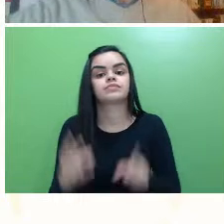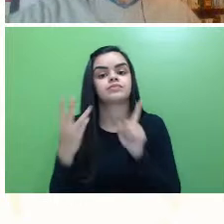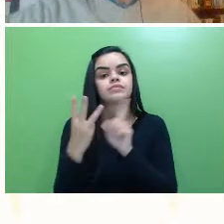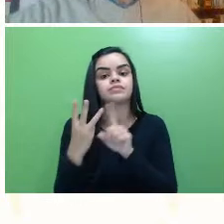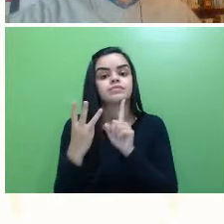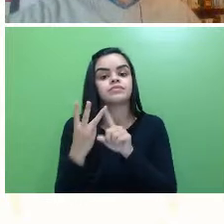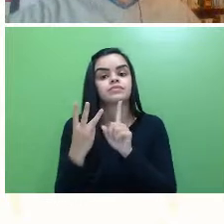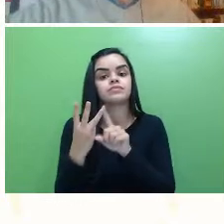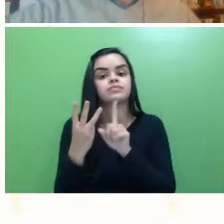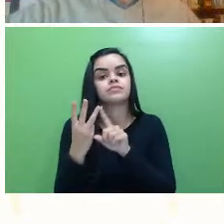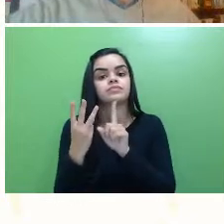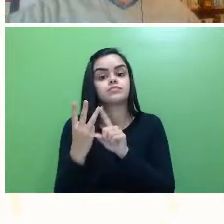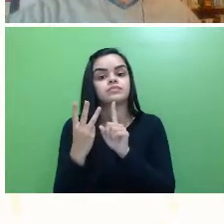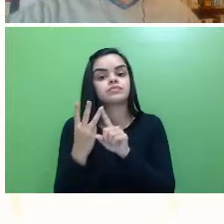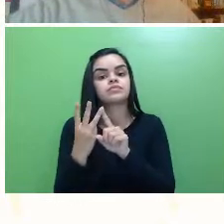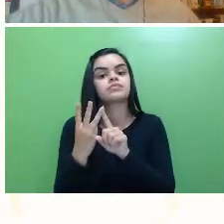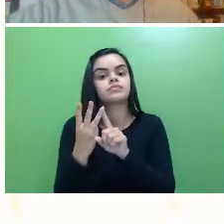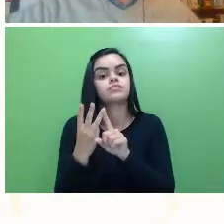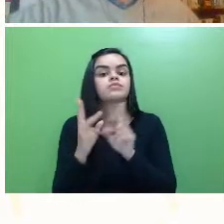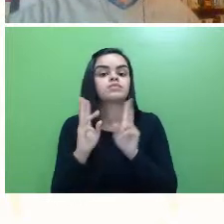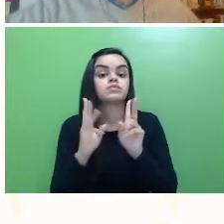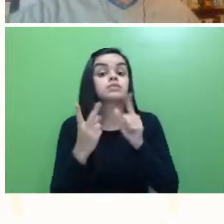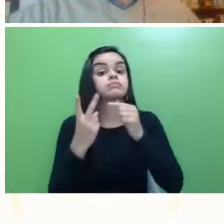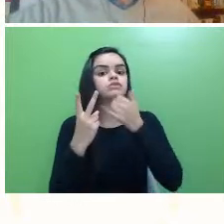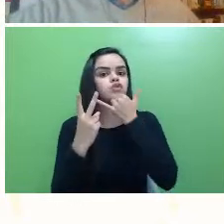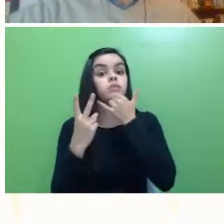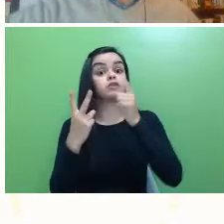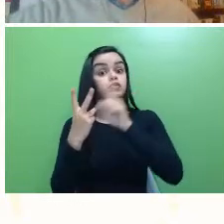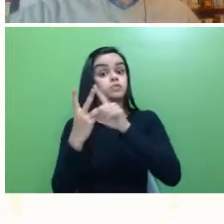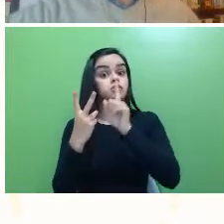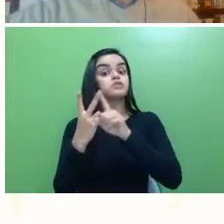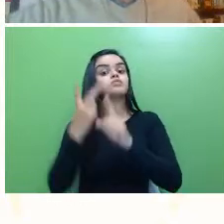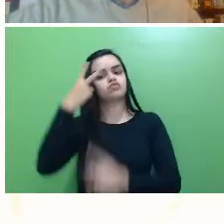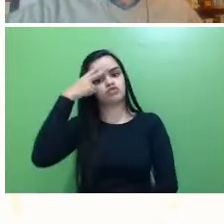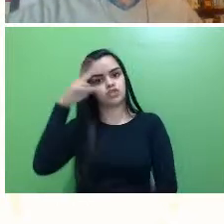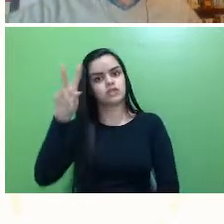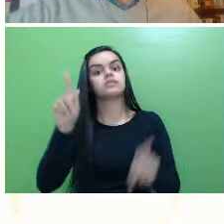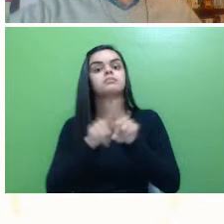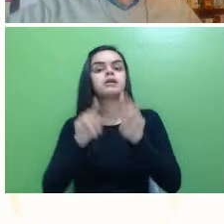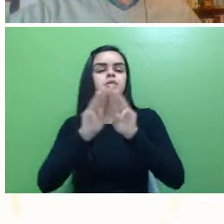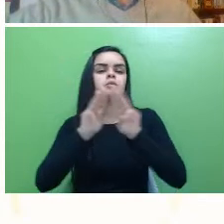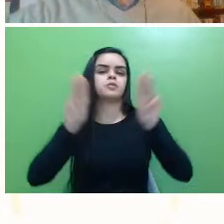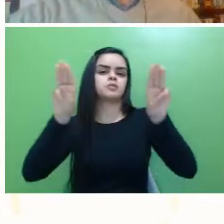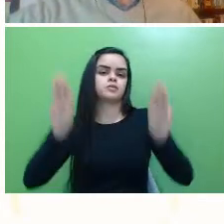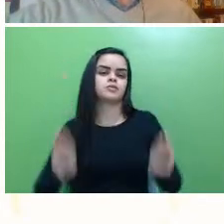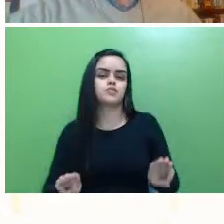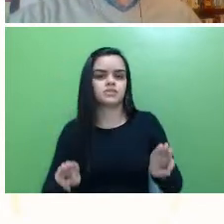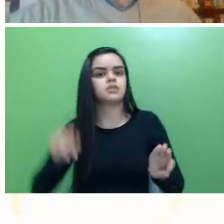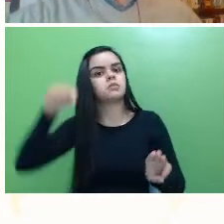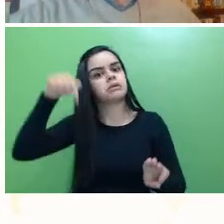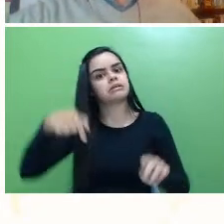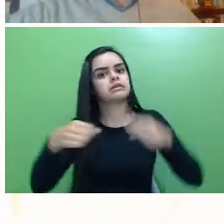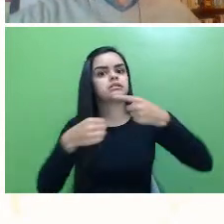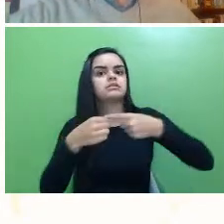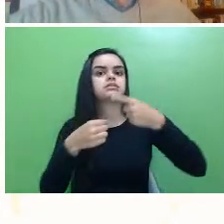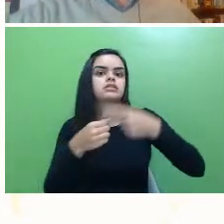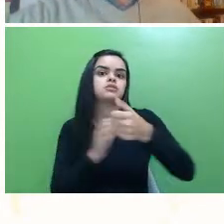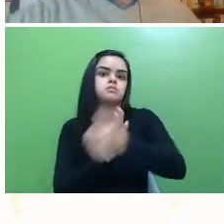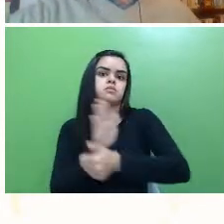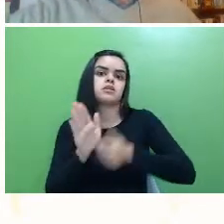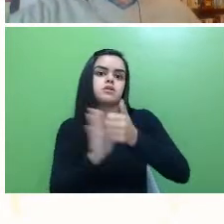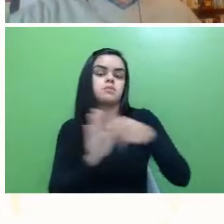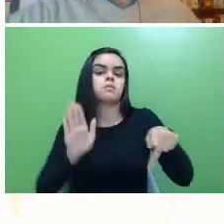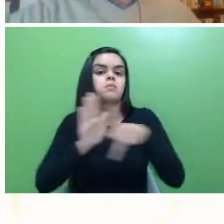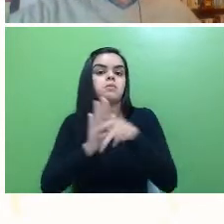e no mesmo dia, no segundo dia também, no Museu de Arqueologia e Etnologia da UFPR.